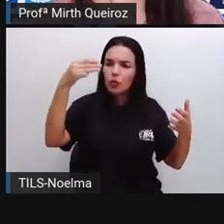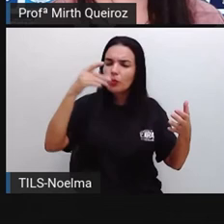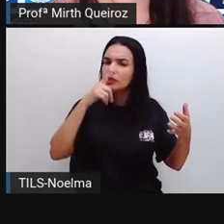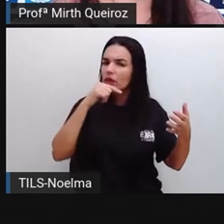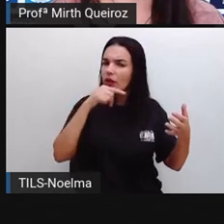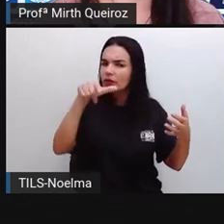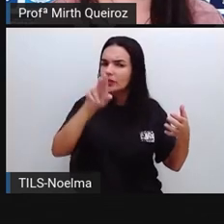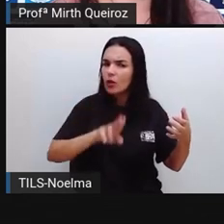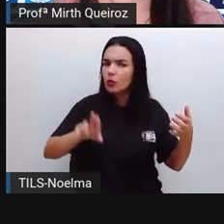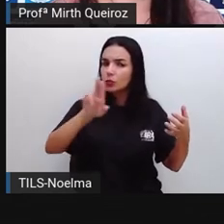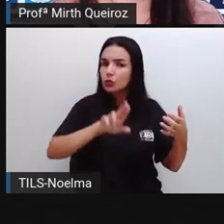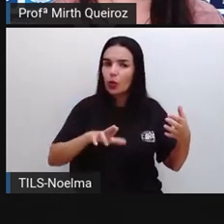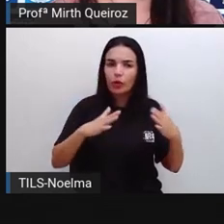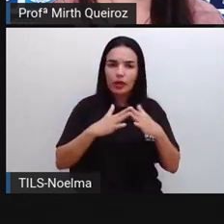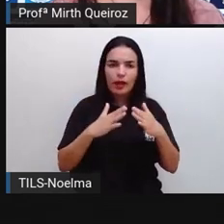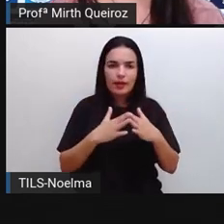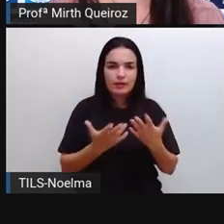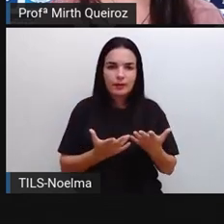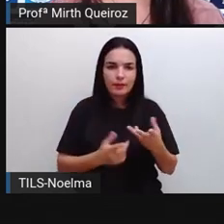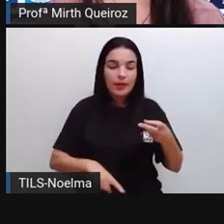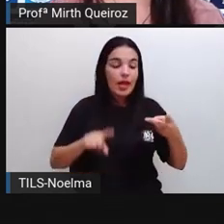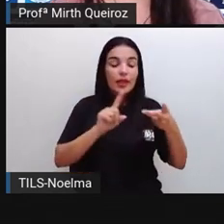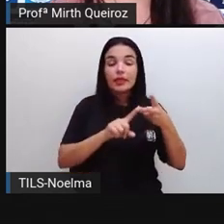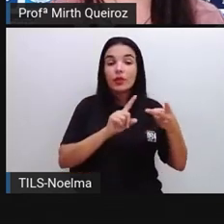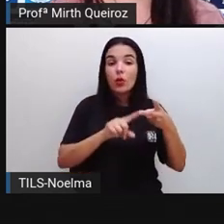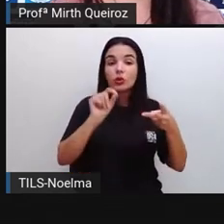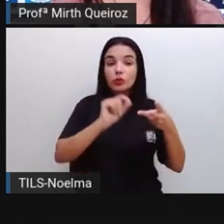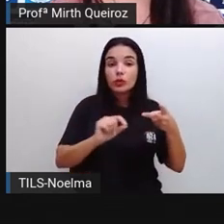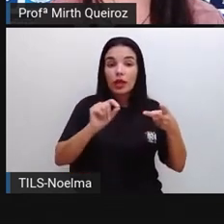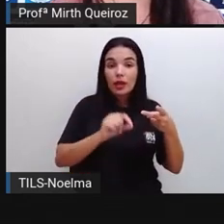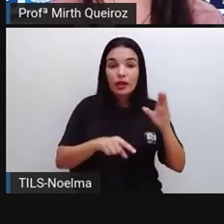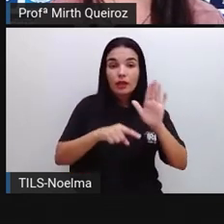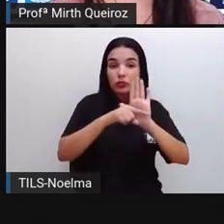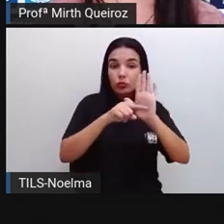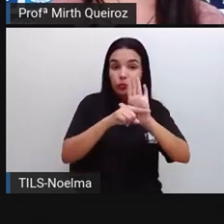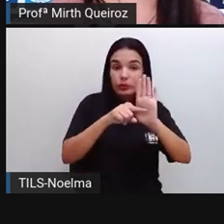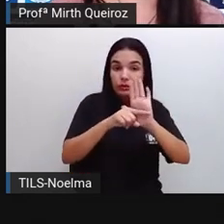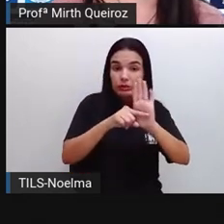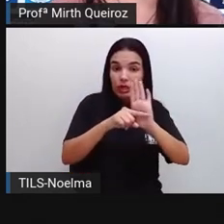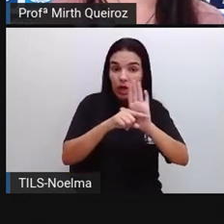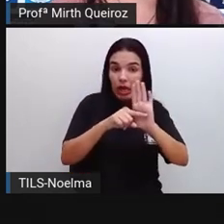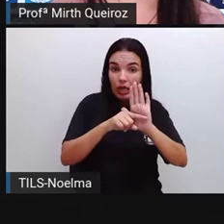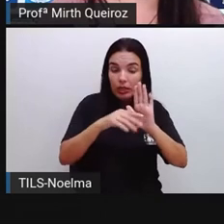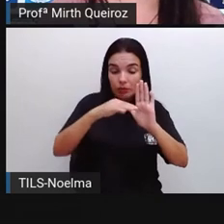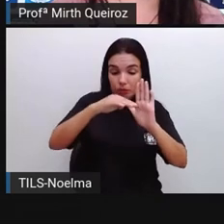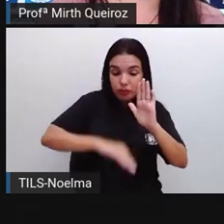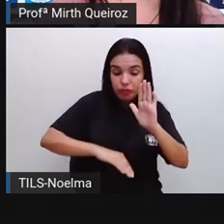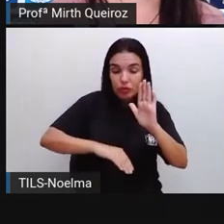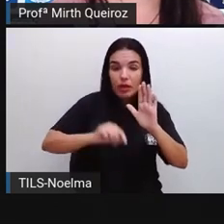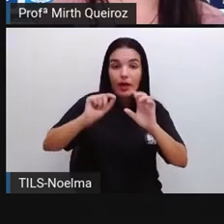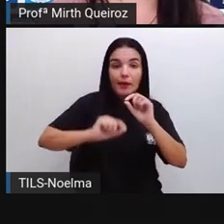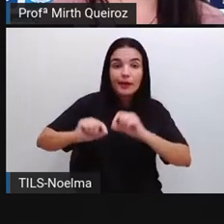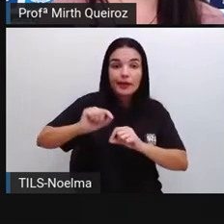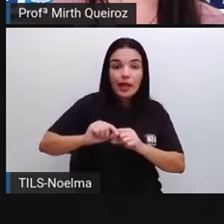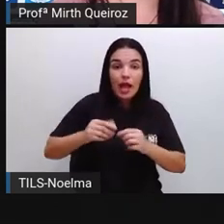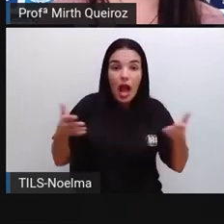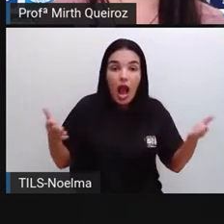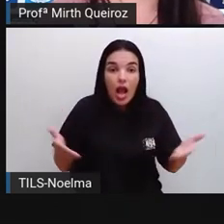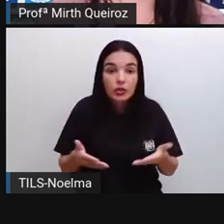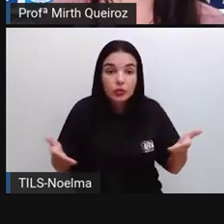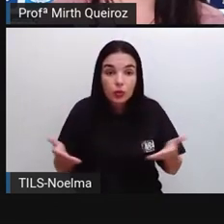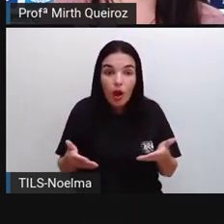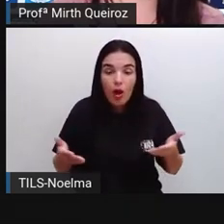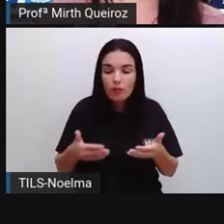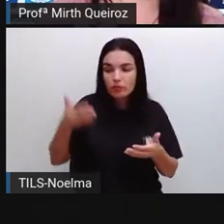consumido aí na casa de vocês? Subtraia a medição da conta do número que